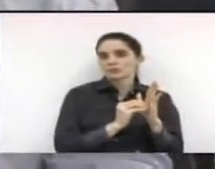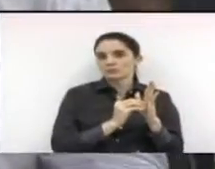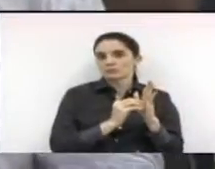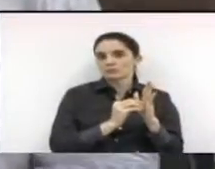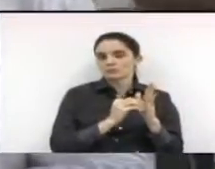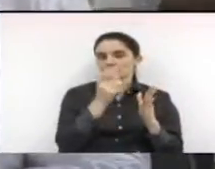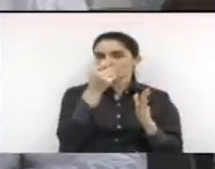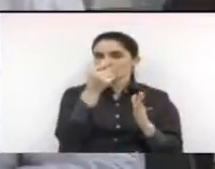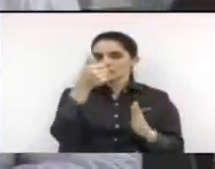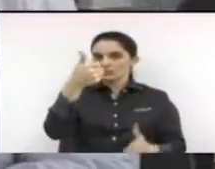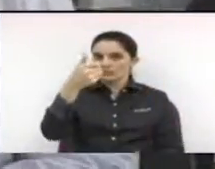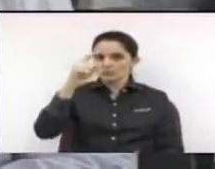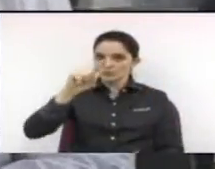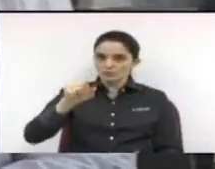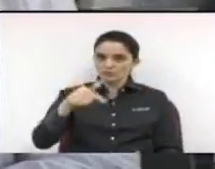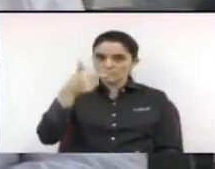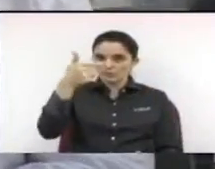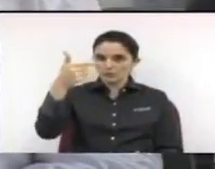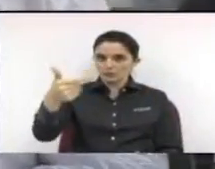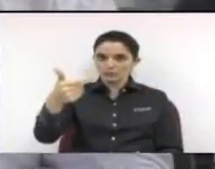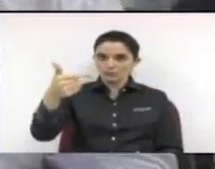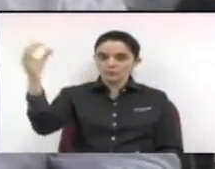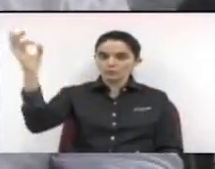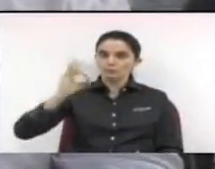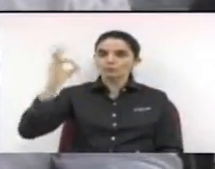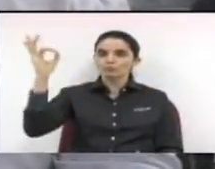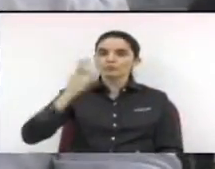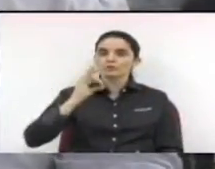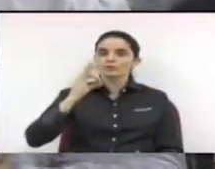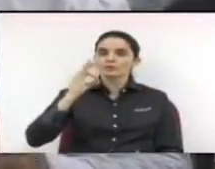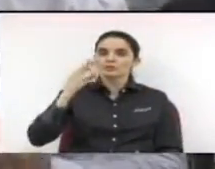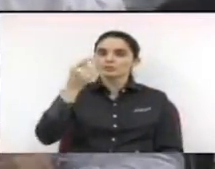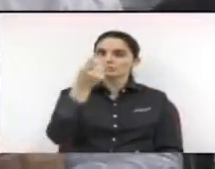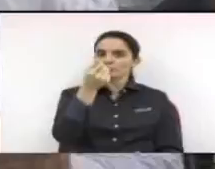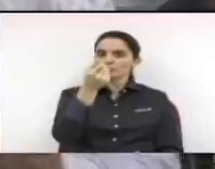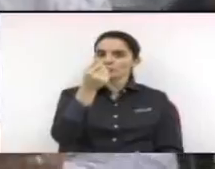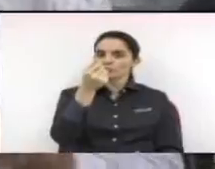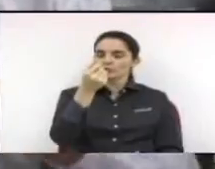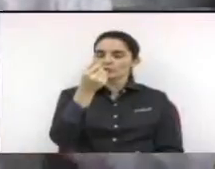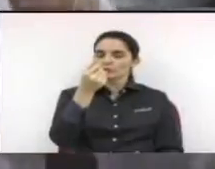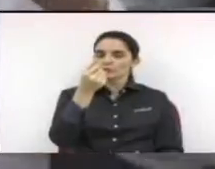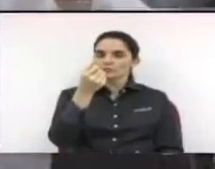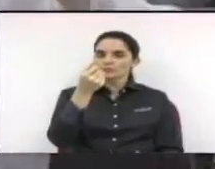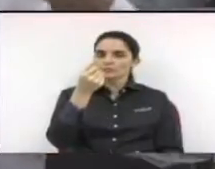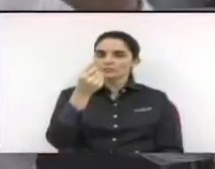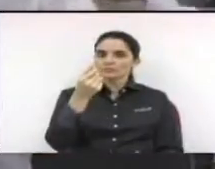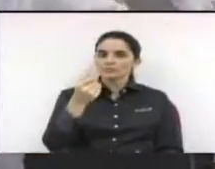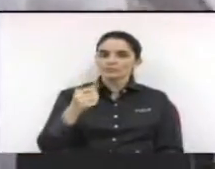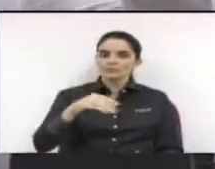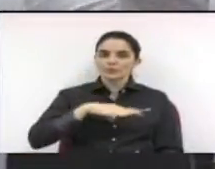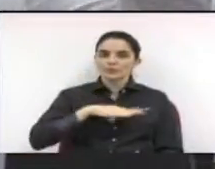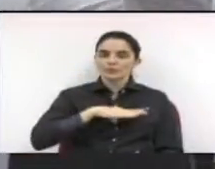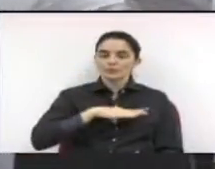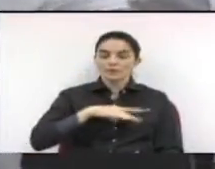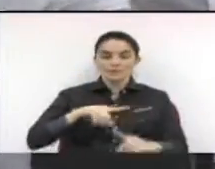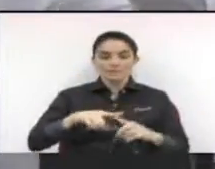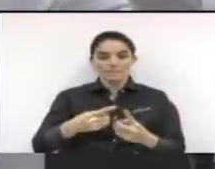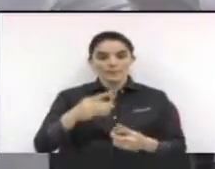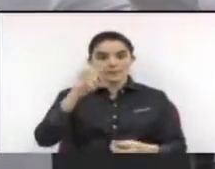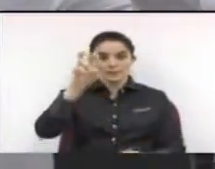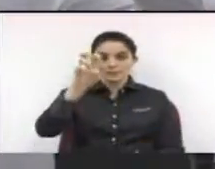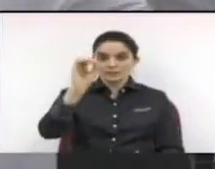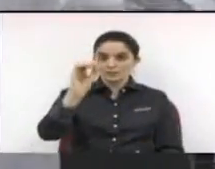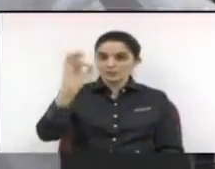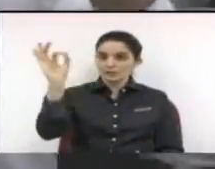,2% do orçamento líquido da cidade. Porém, 50%